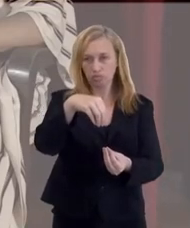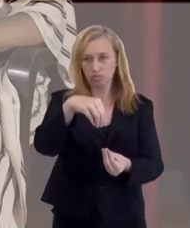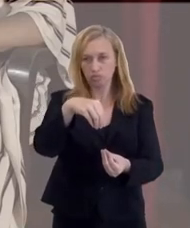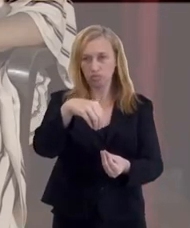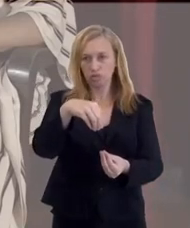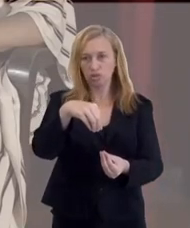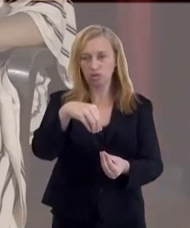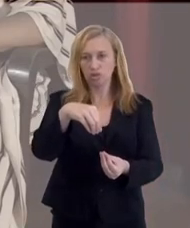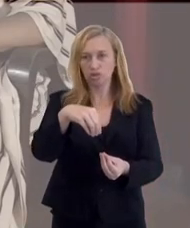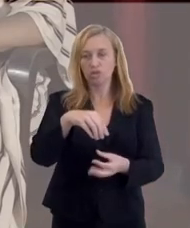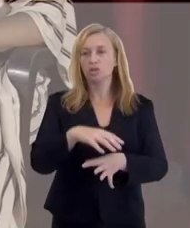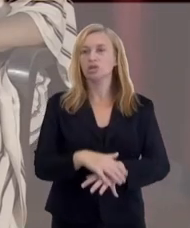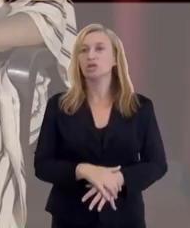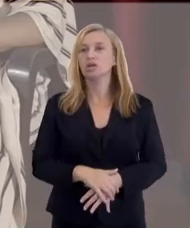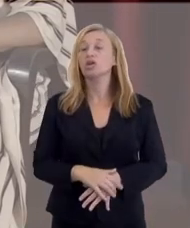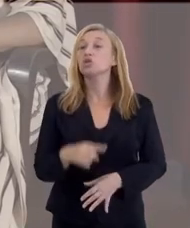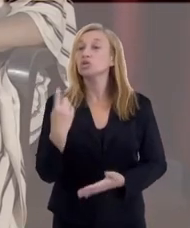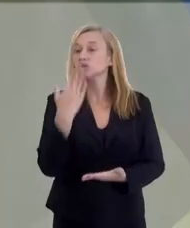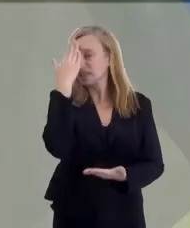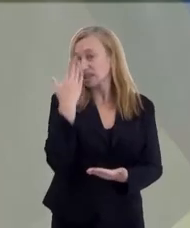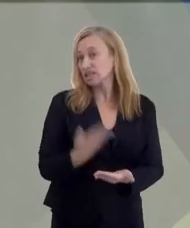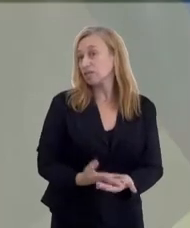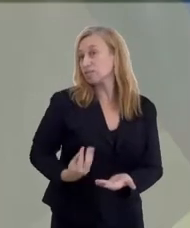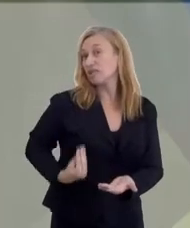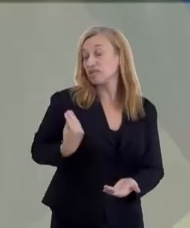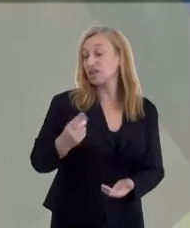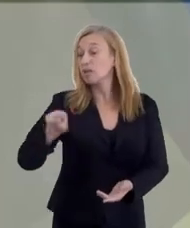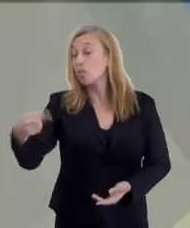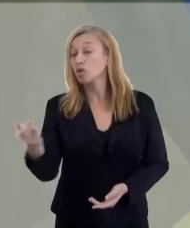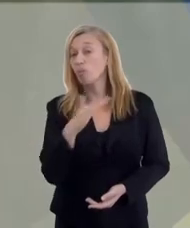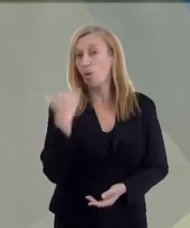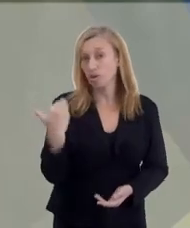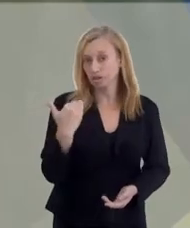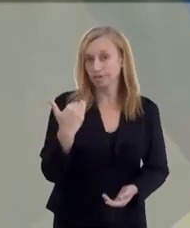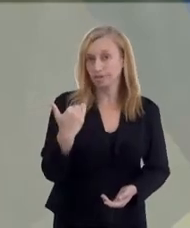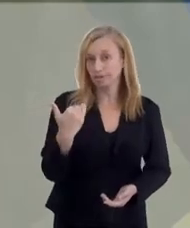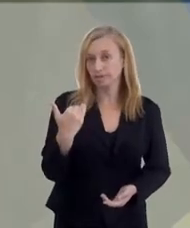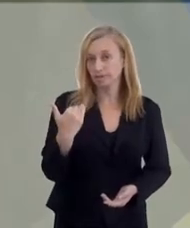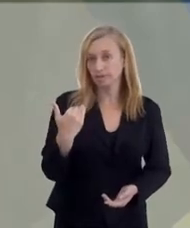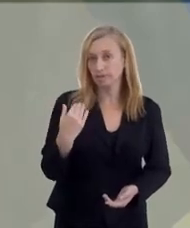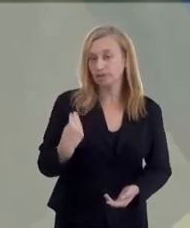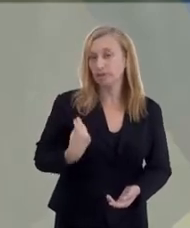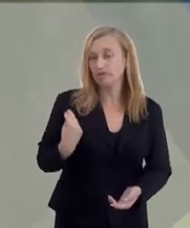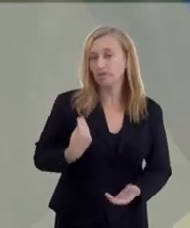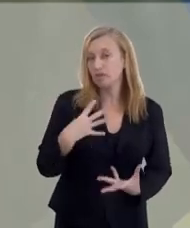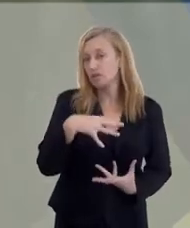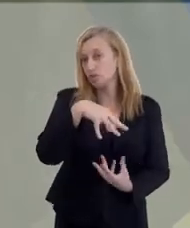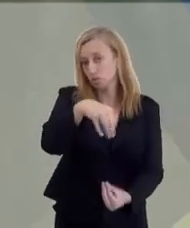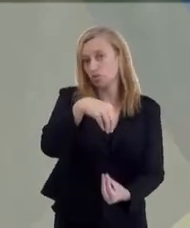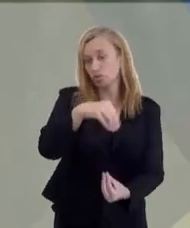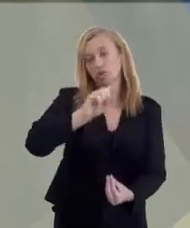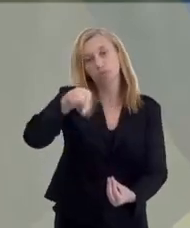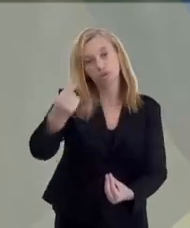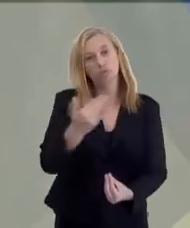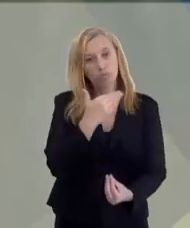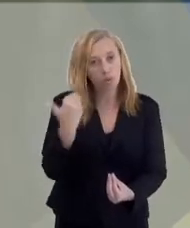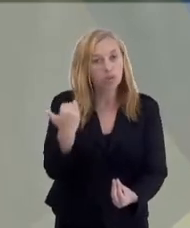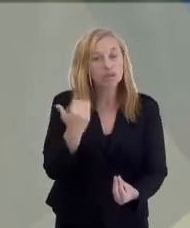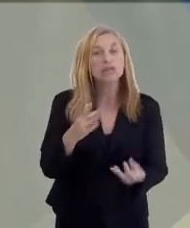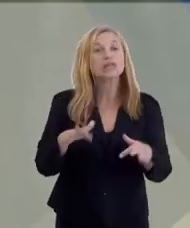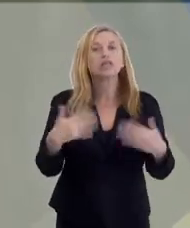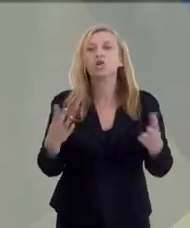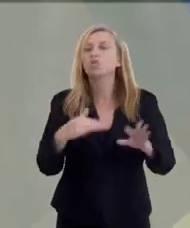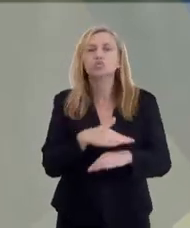Então, espiritismo é uma filosofia espiritualista. Nós acreditamos na vida após a morte, na vivência dos espíritos